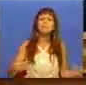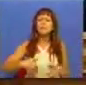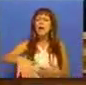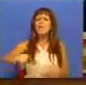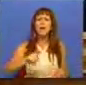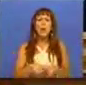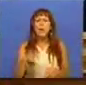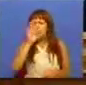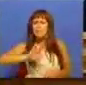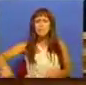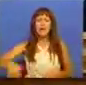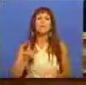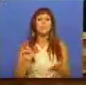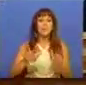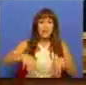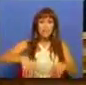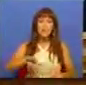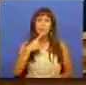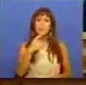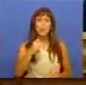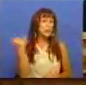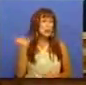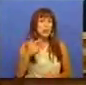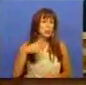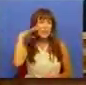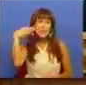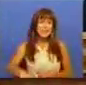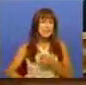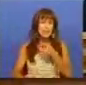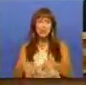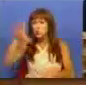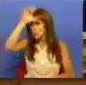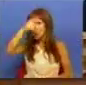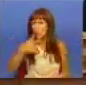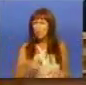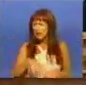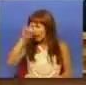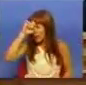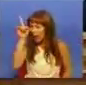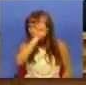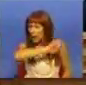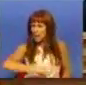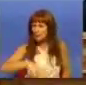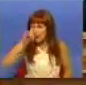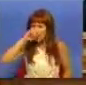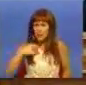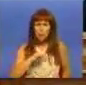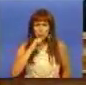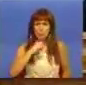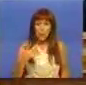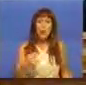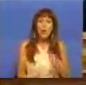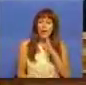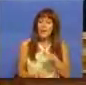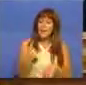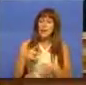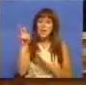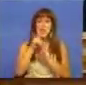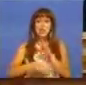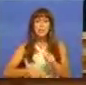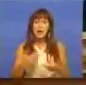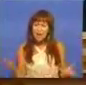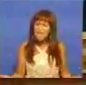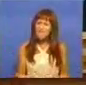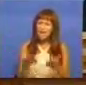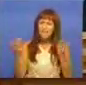aplicado? Para terminar, uma segunda pergunta muito simples. O Governo não se lembra, não se lembrou, de criar um regime de